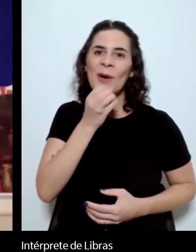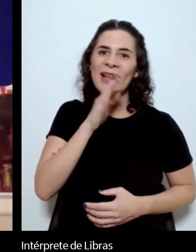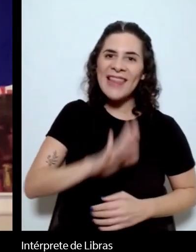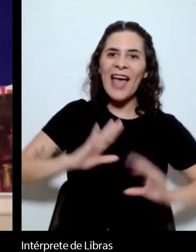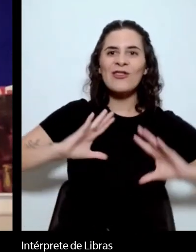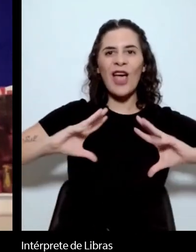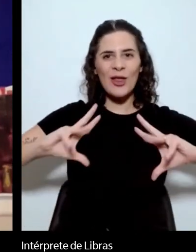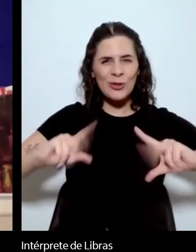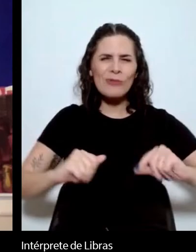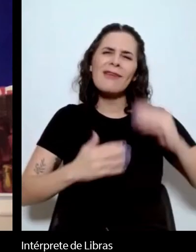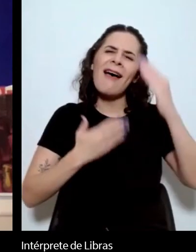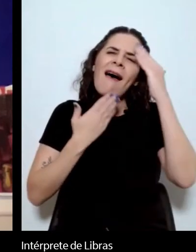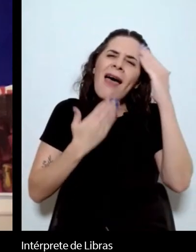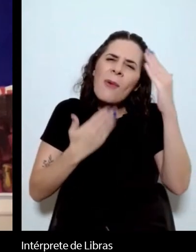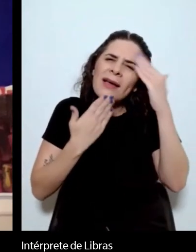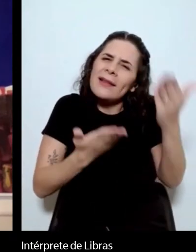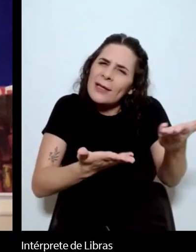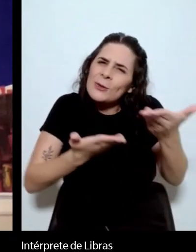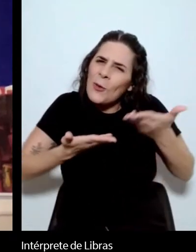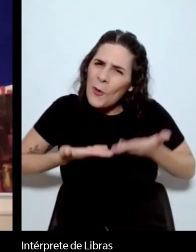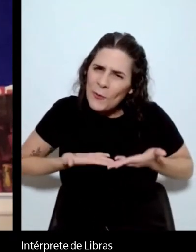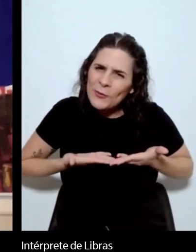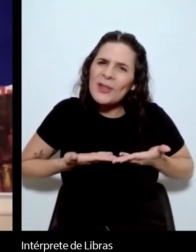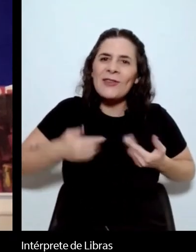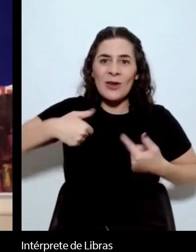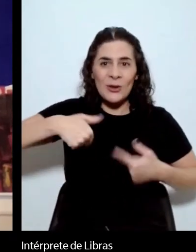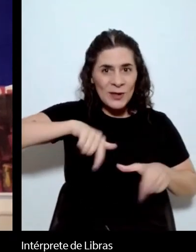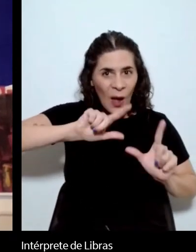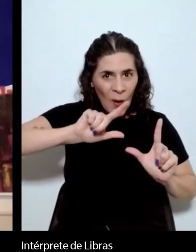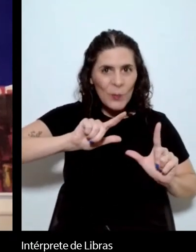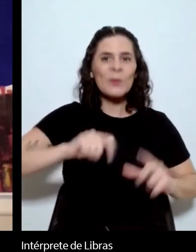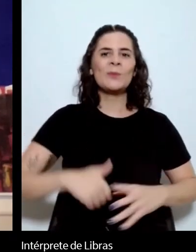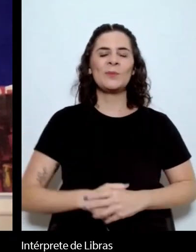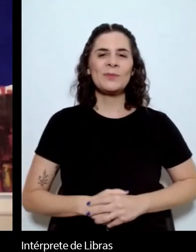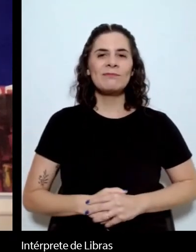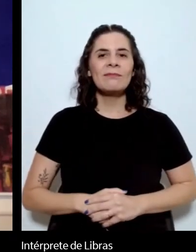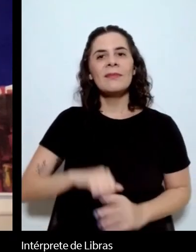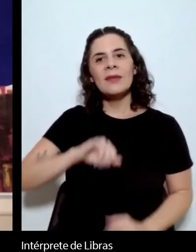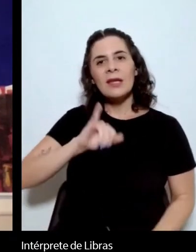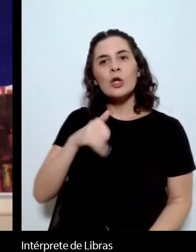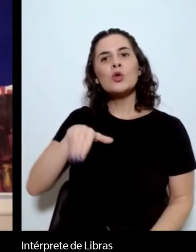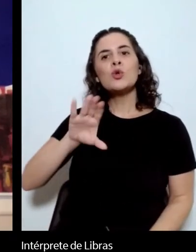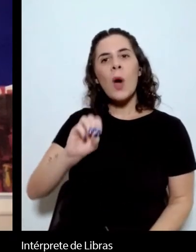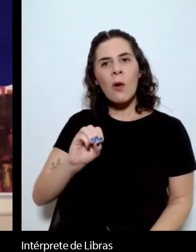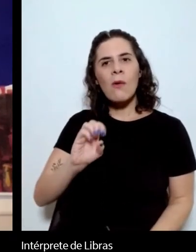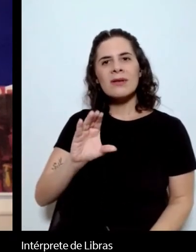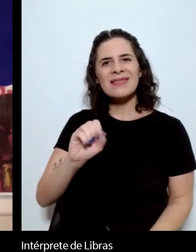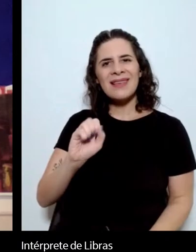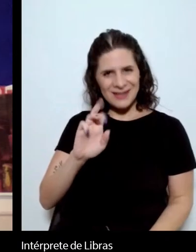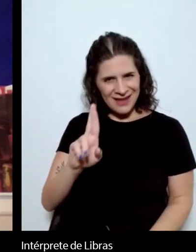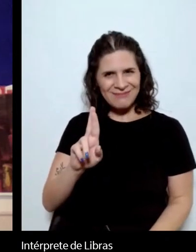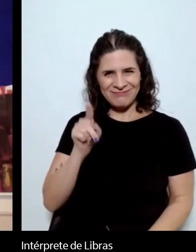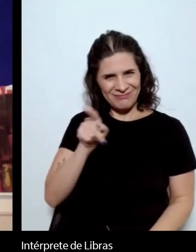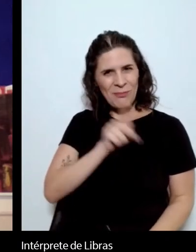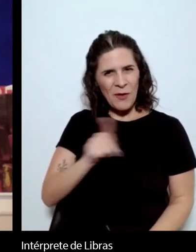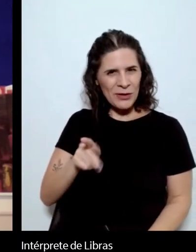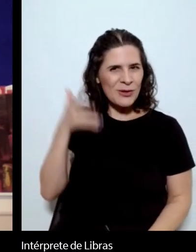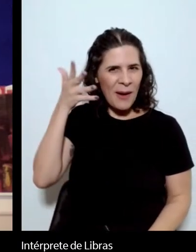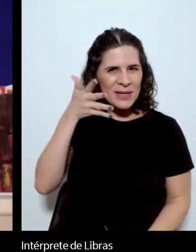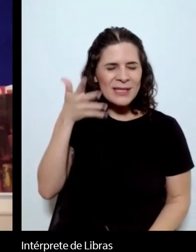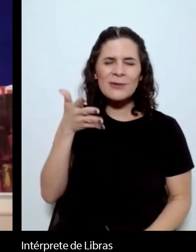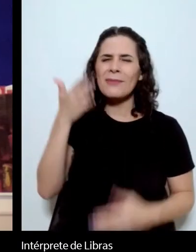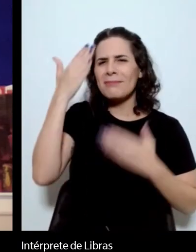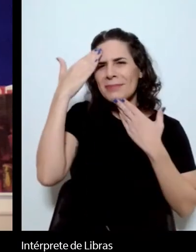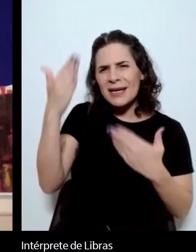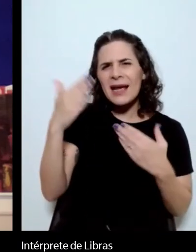Agradeço muito o convite do Itaú Cultural, do João César, amigo de muitos anos, do